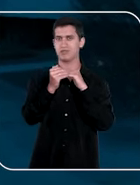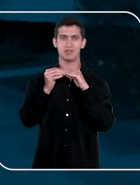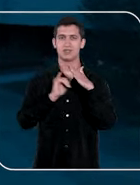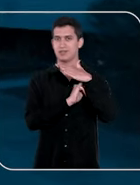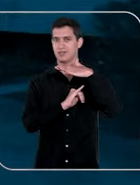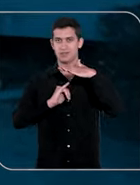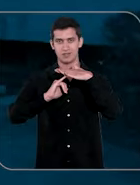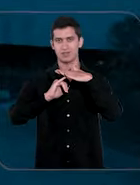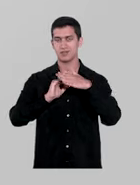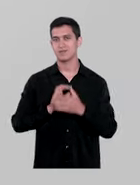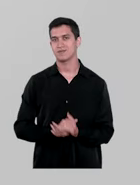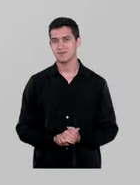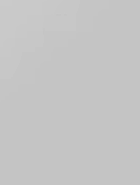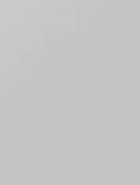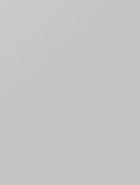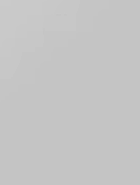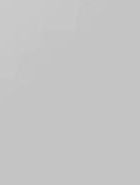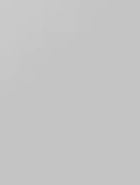institucional.